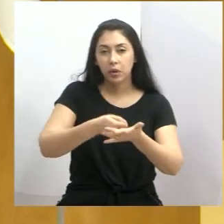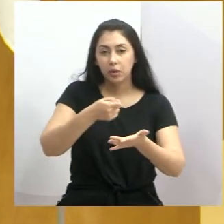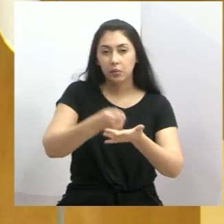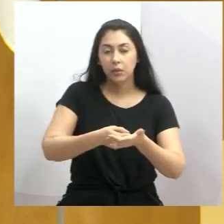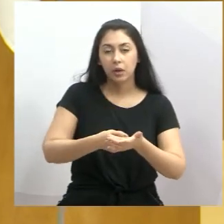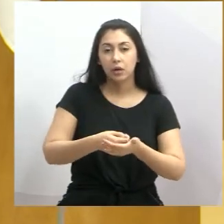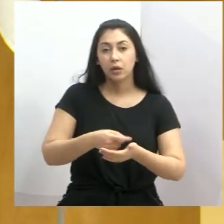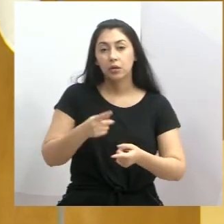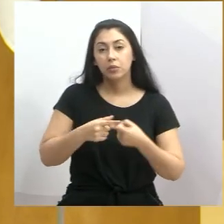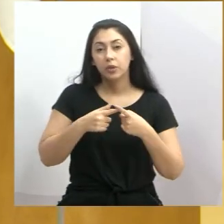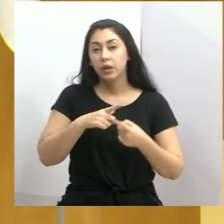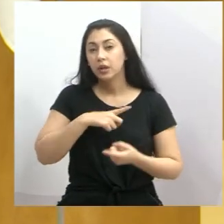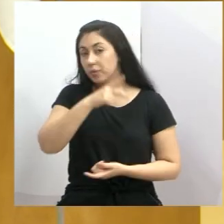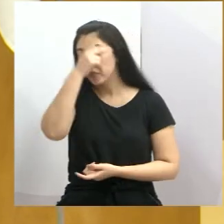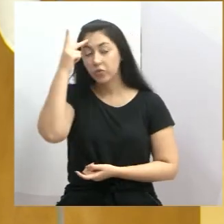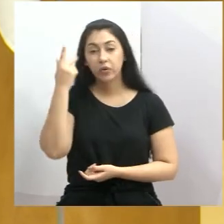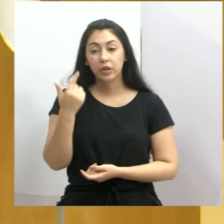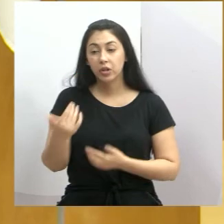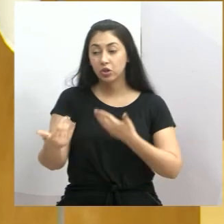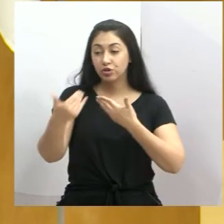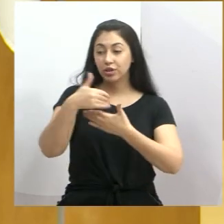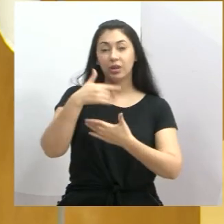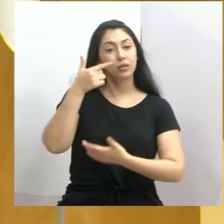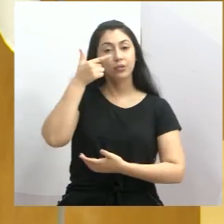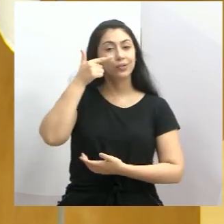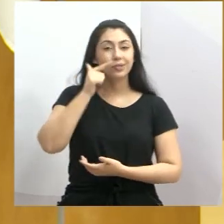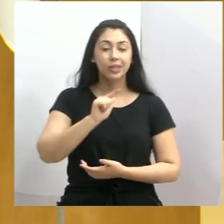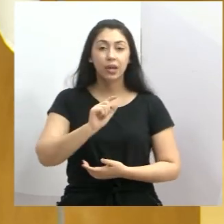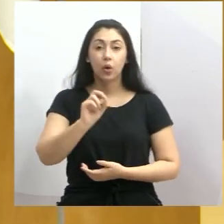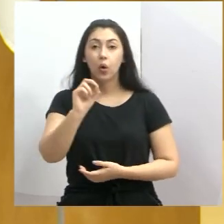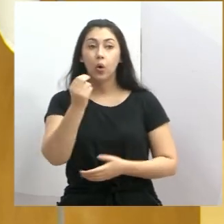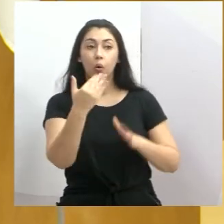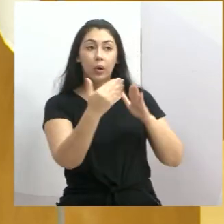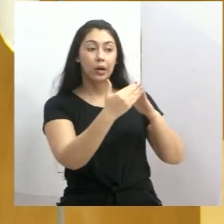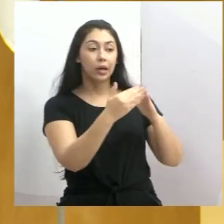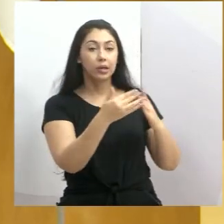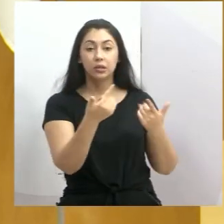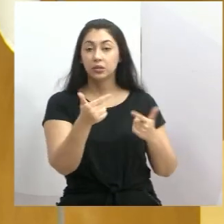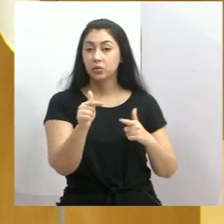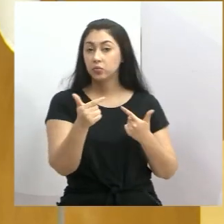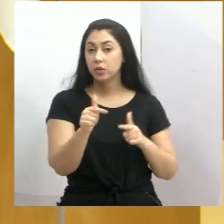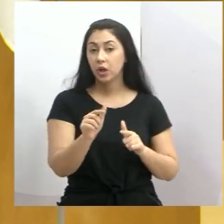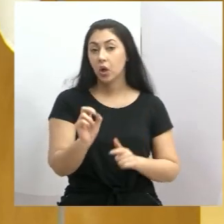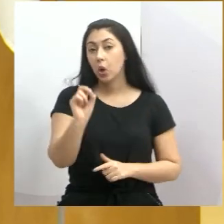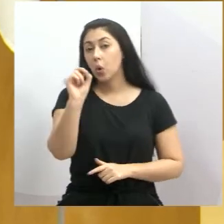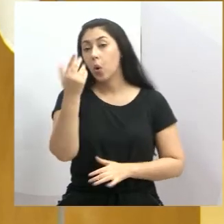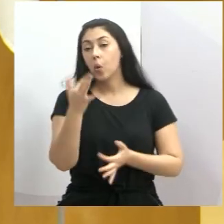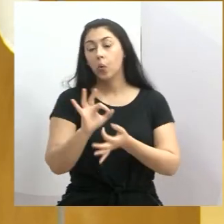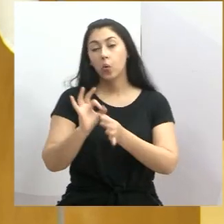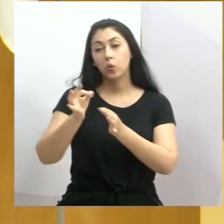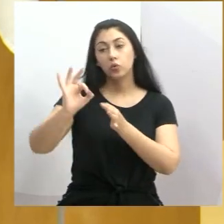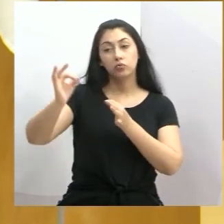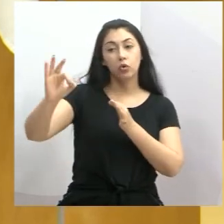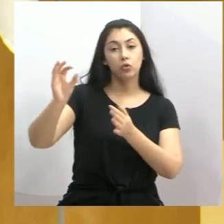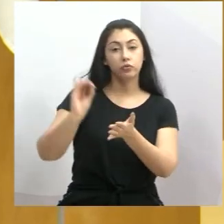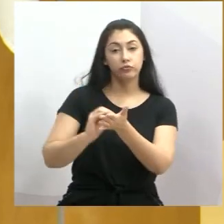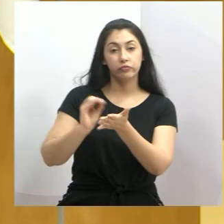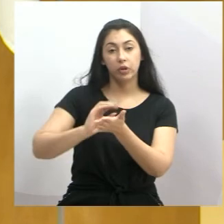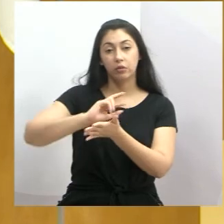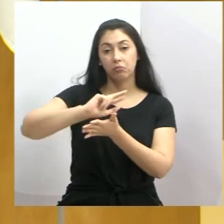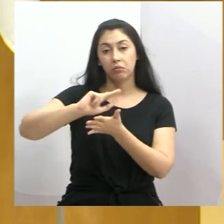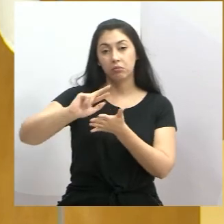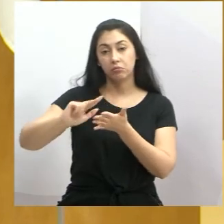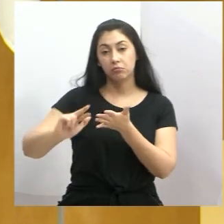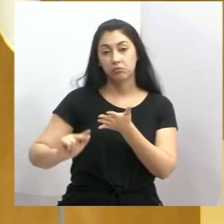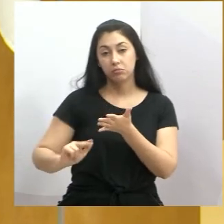conseguem chegar até aqui, para aqueles que não têm moradia, para aqueles que moram no bairro onde não tem saneamento básico, para